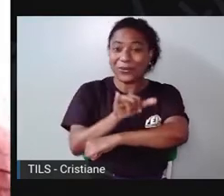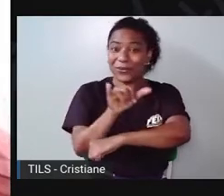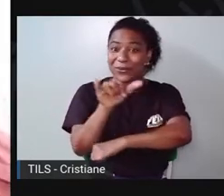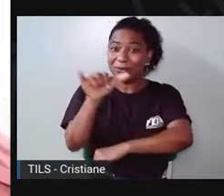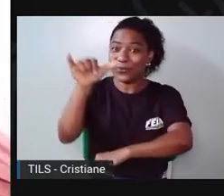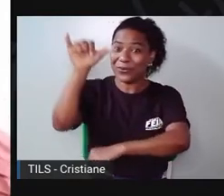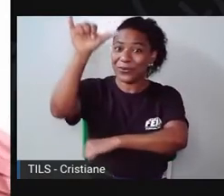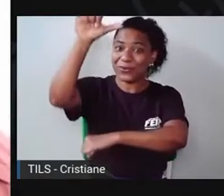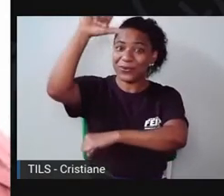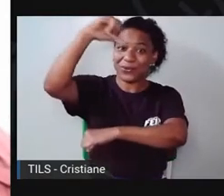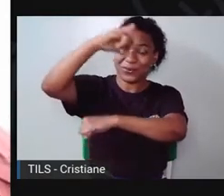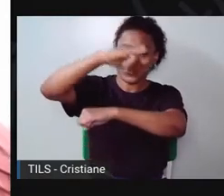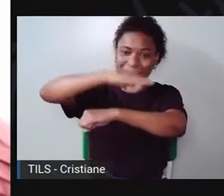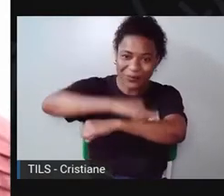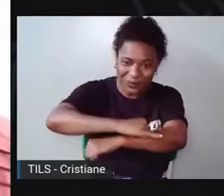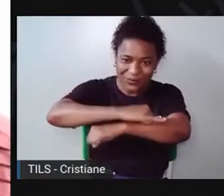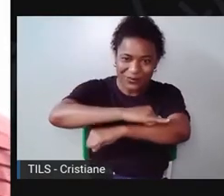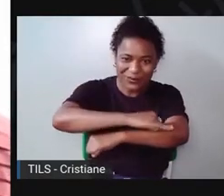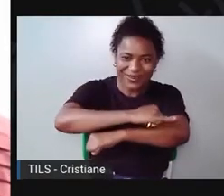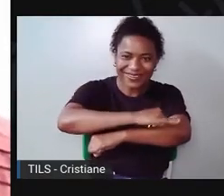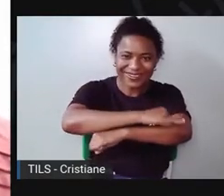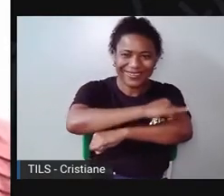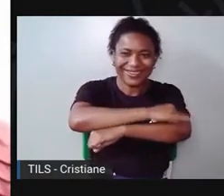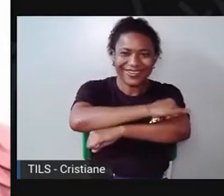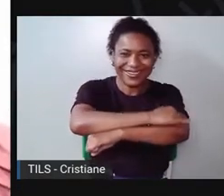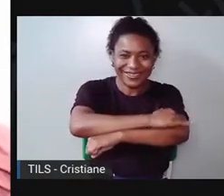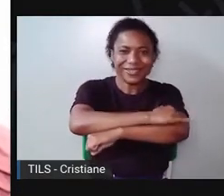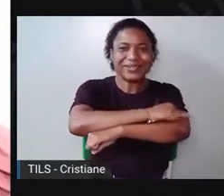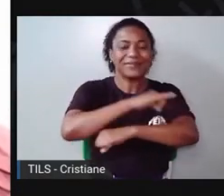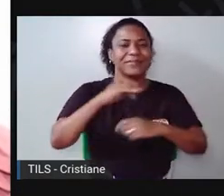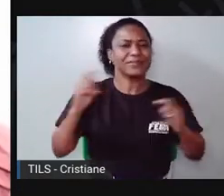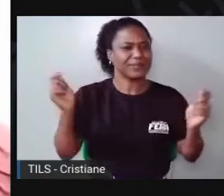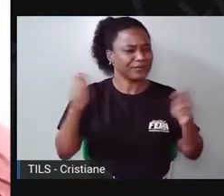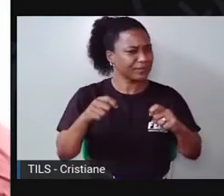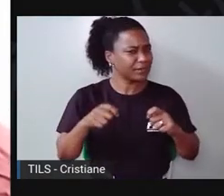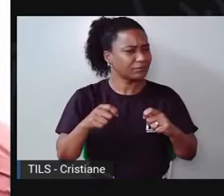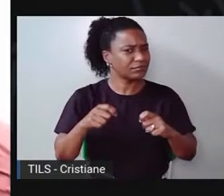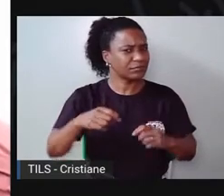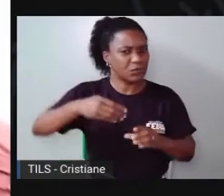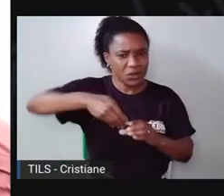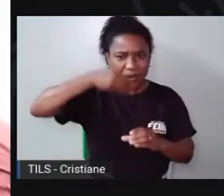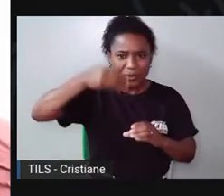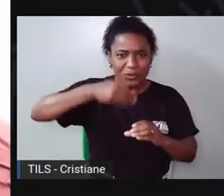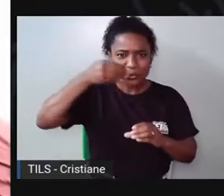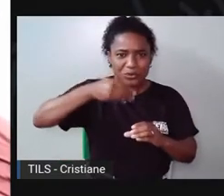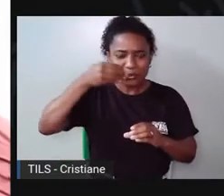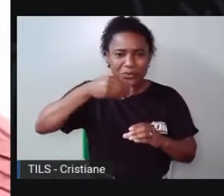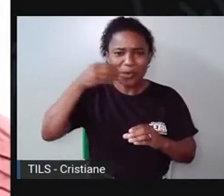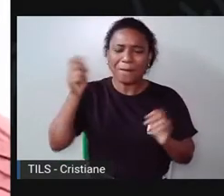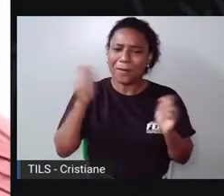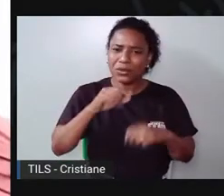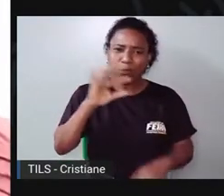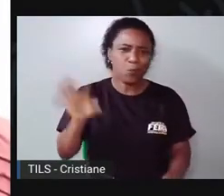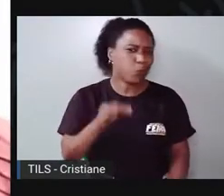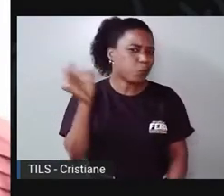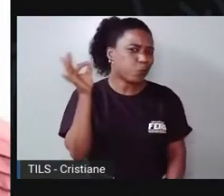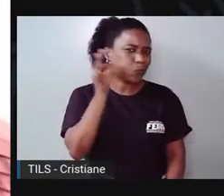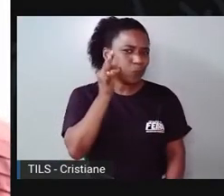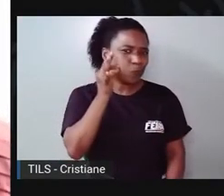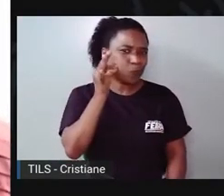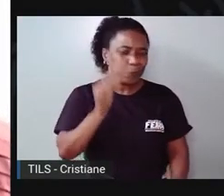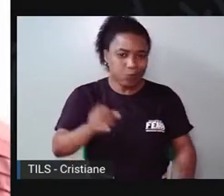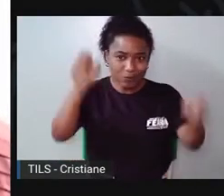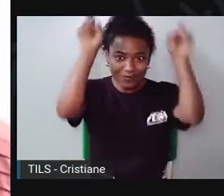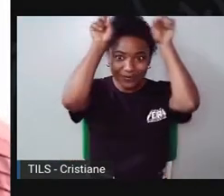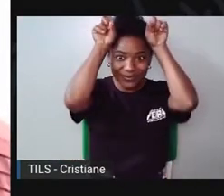Pousou. Pousei meu avião. E aí? Essas colheres também podem virar uma deninha de uma abelha ou de um eté? De um eté!